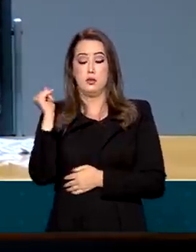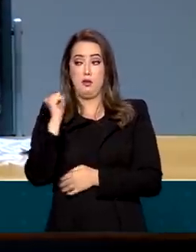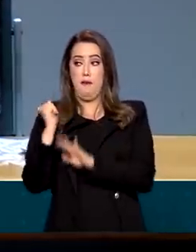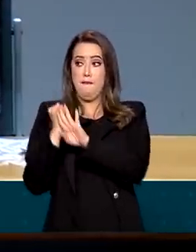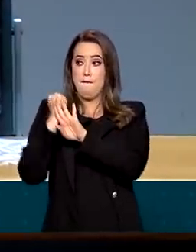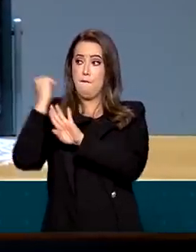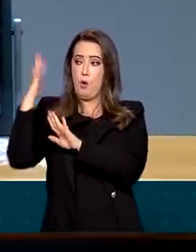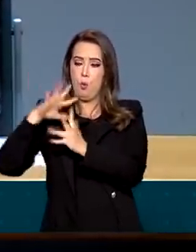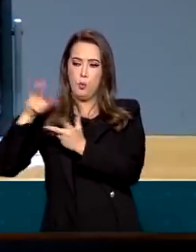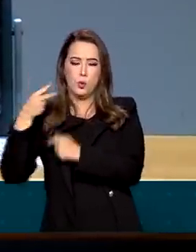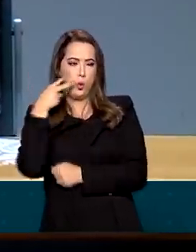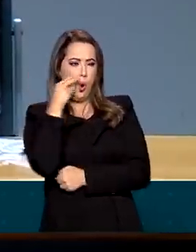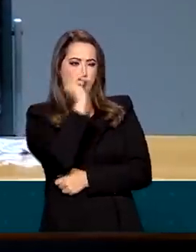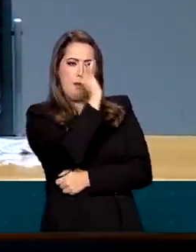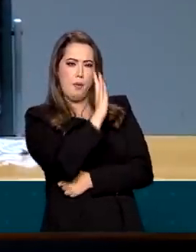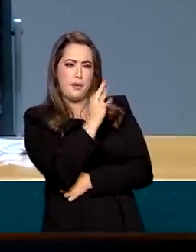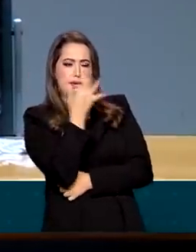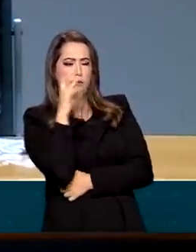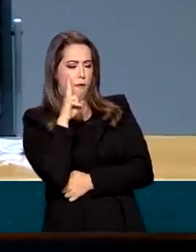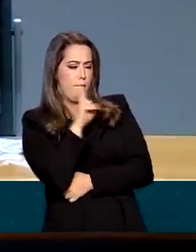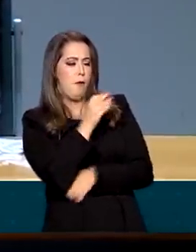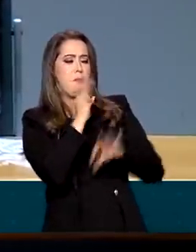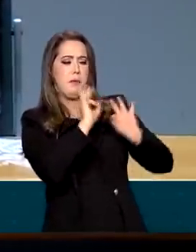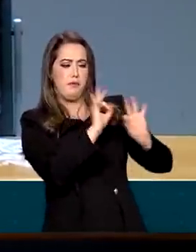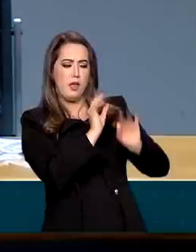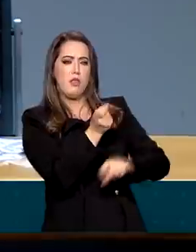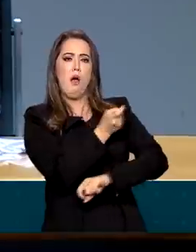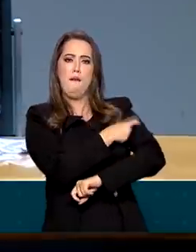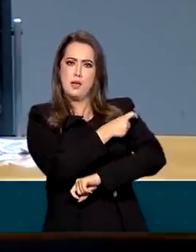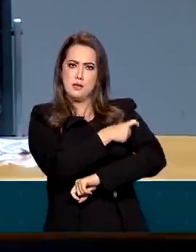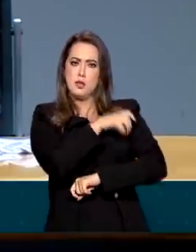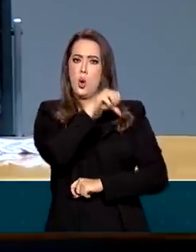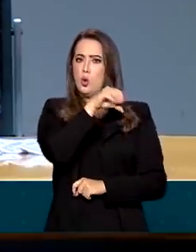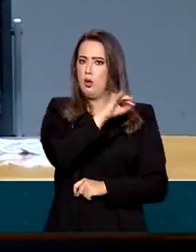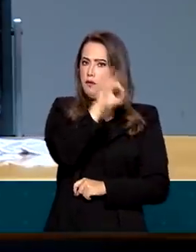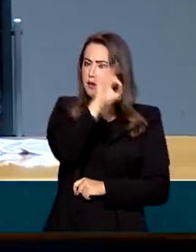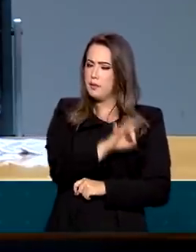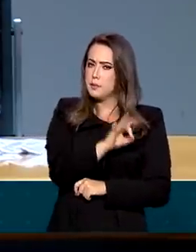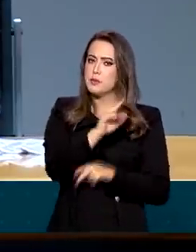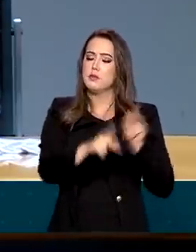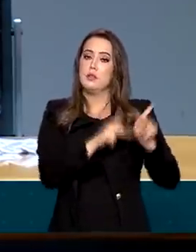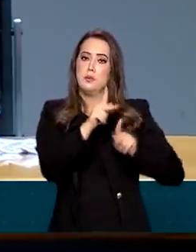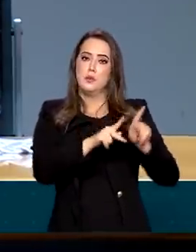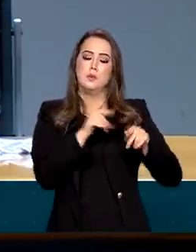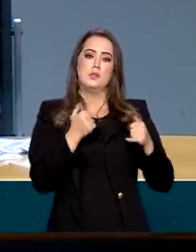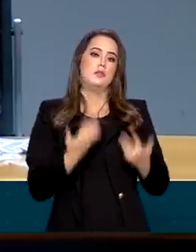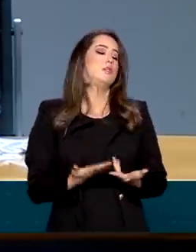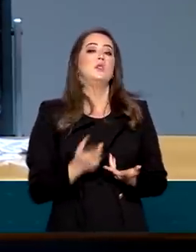resultado, um avanço do Brasil, vacinou 90% da população,